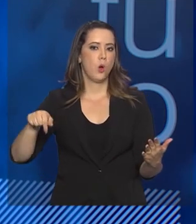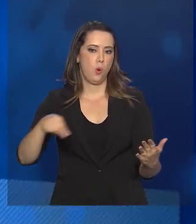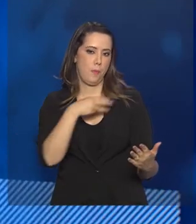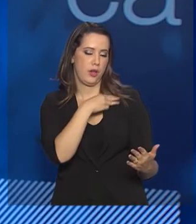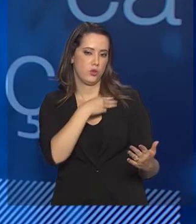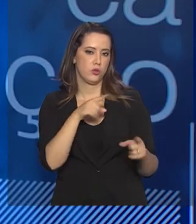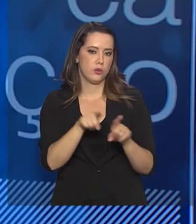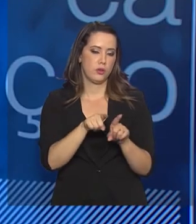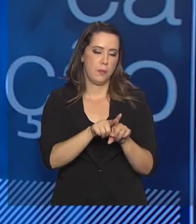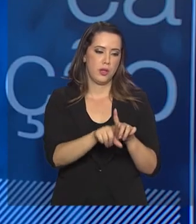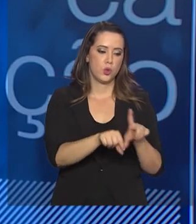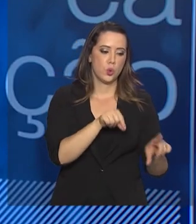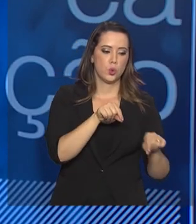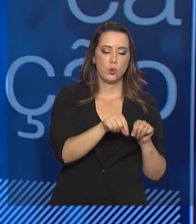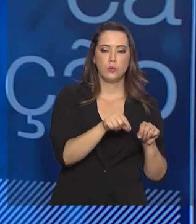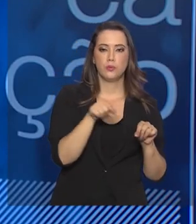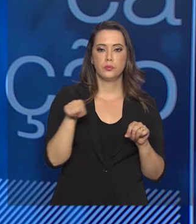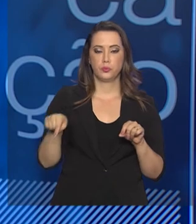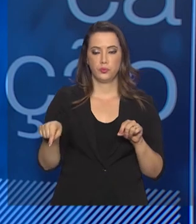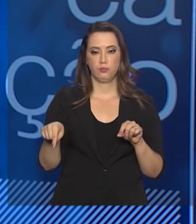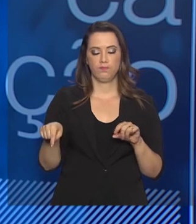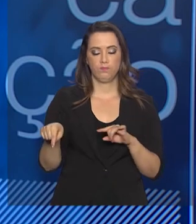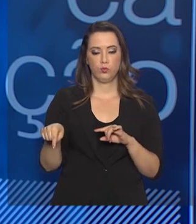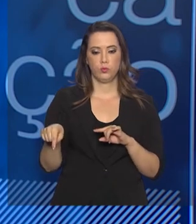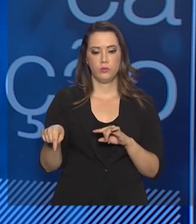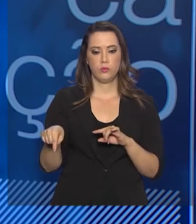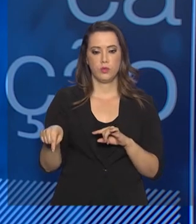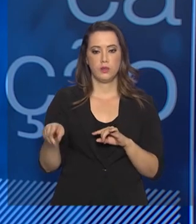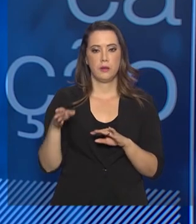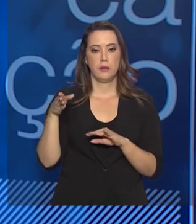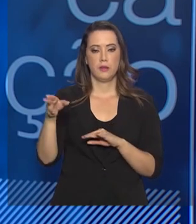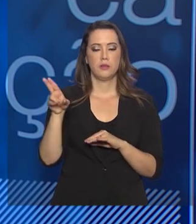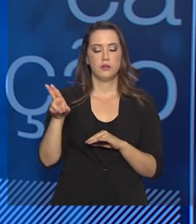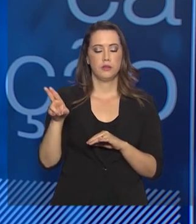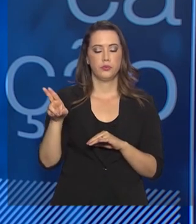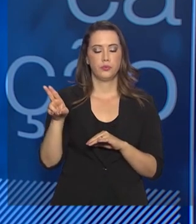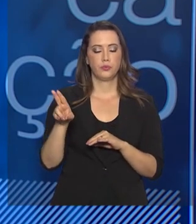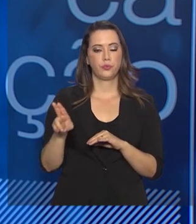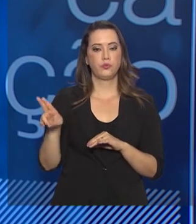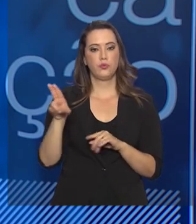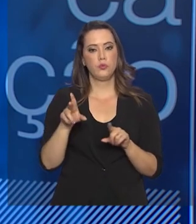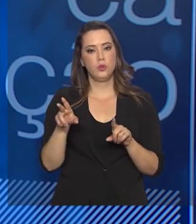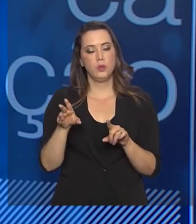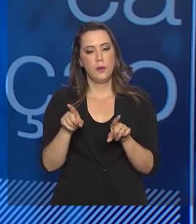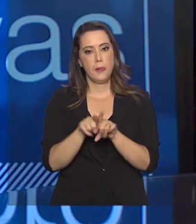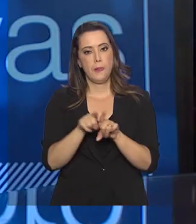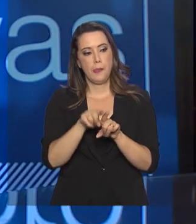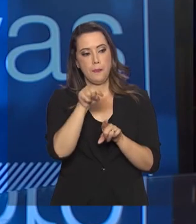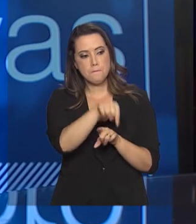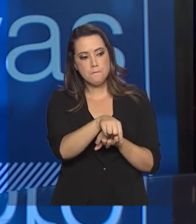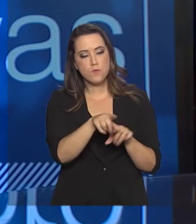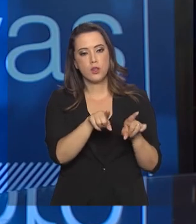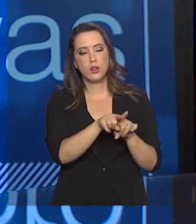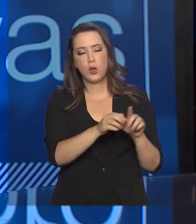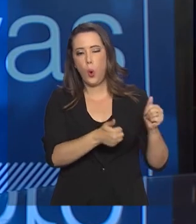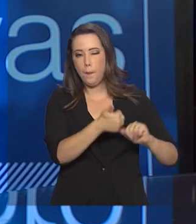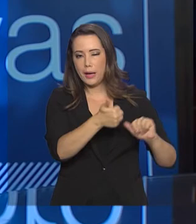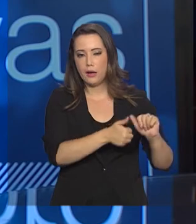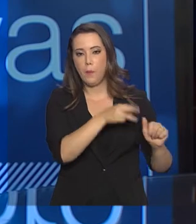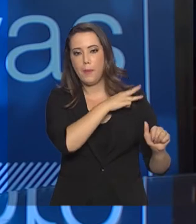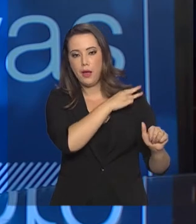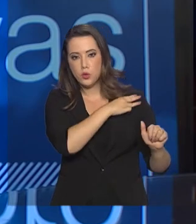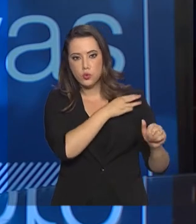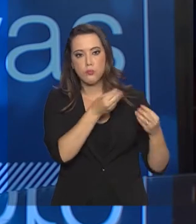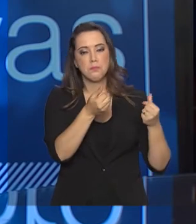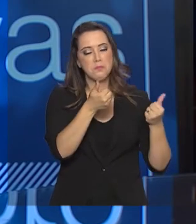também o processo seletivo para as universidades, as instituições de ensino superior. E no caso do Enseja, não. É medir se ele tem aquela